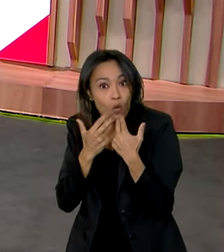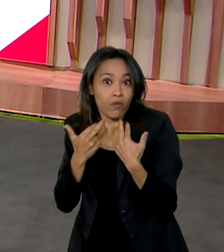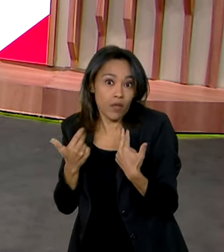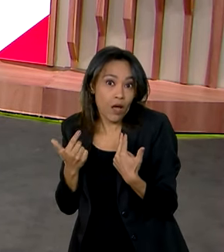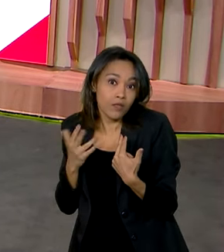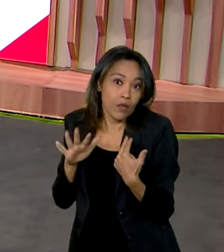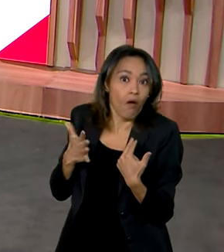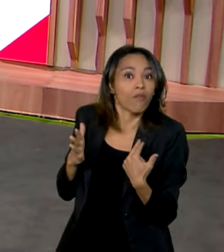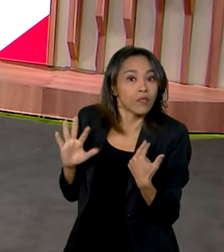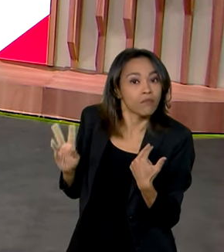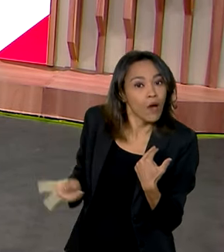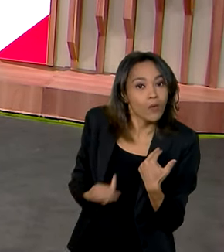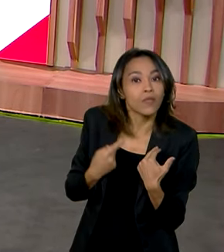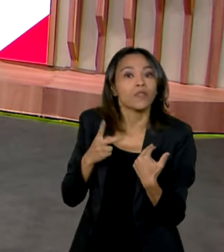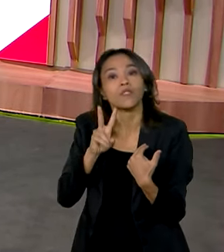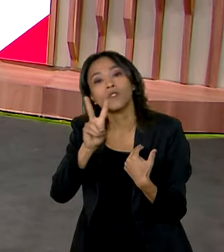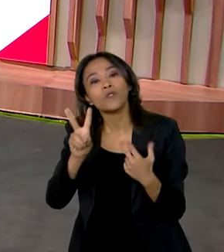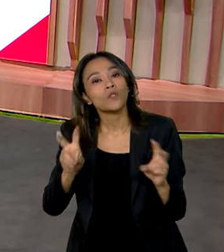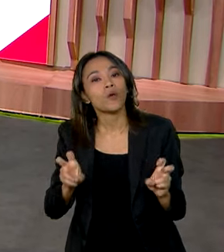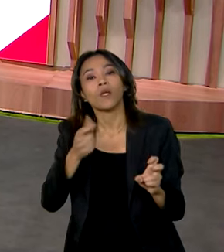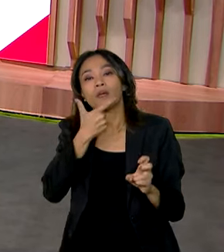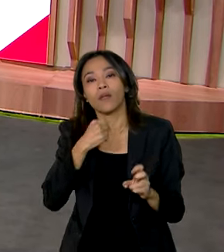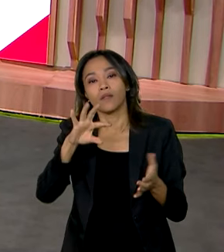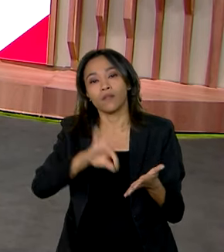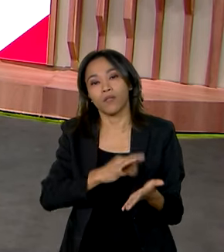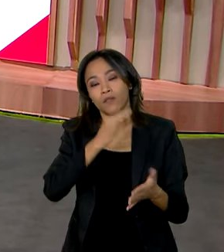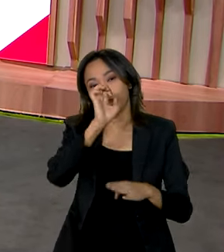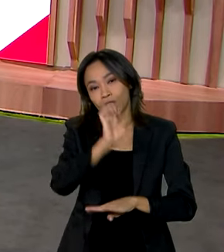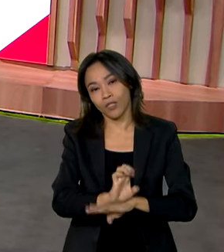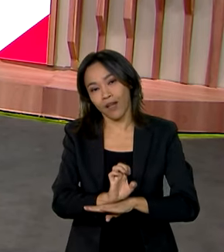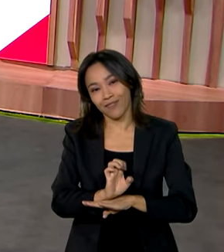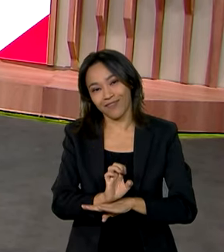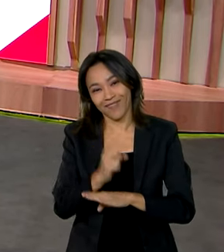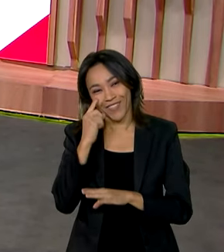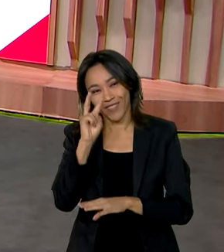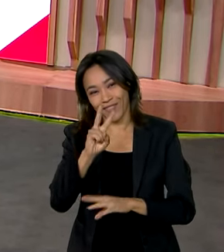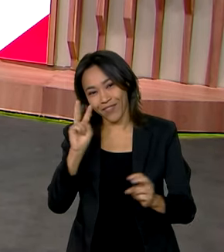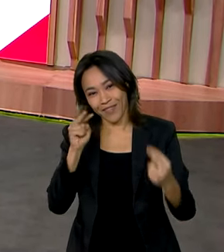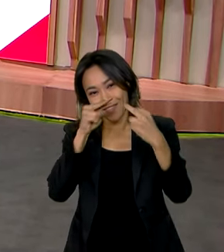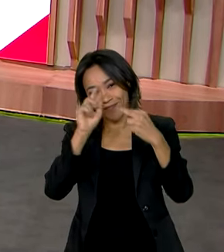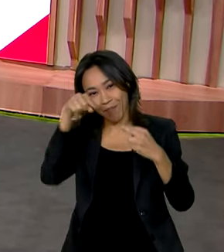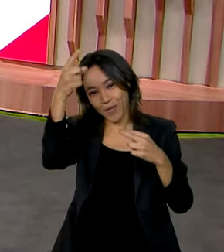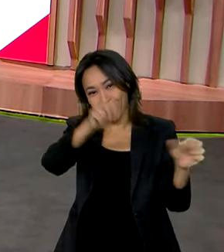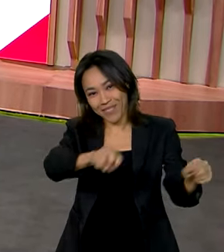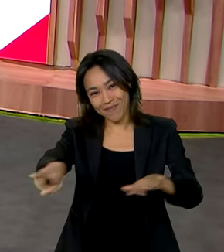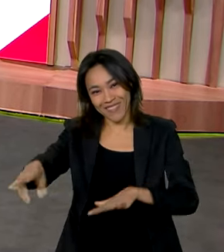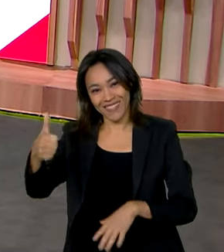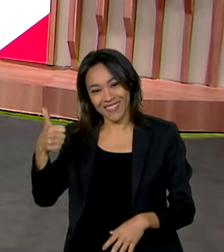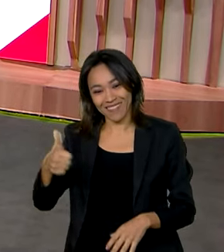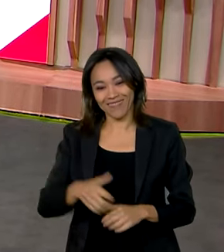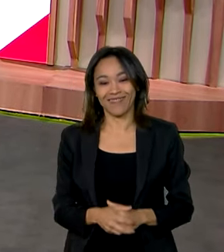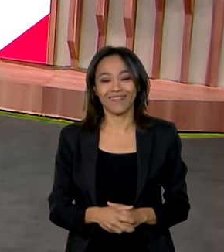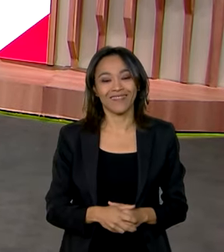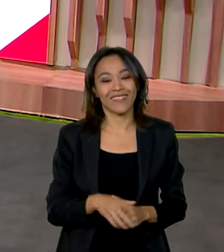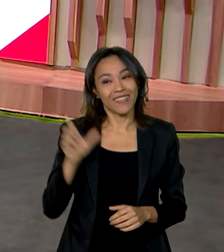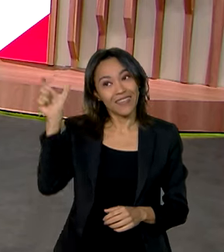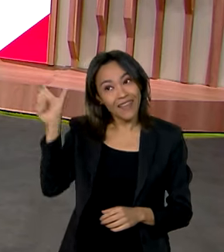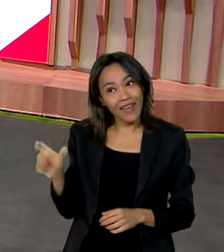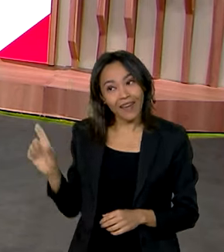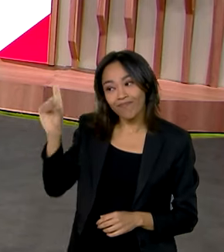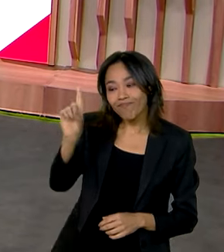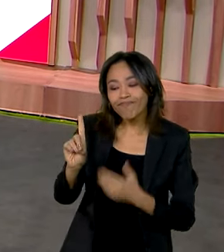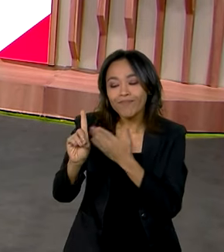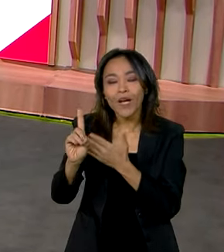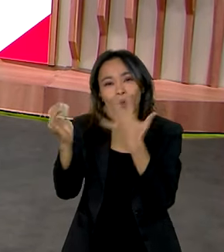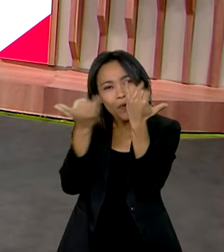relação aos inscritos no Rio Grande do Sul. A gente se vê semana que vem, Vanessa. Karine Mello, trazendo as informações aqui deste programa tão